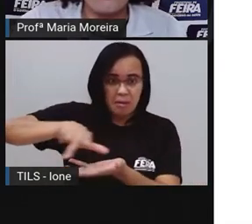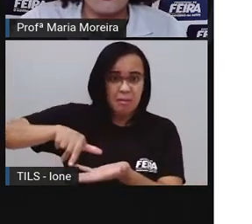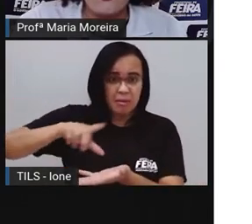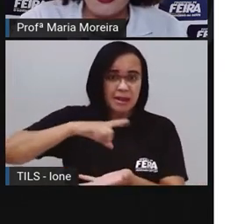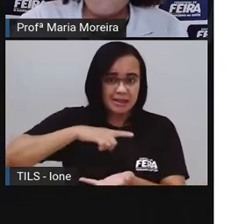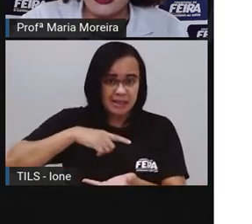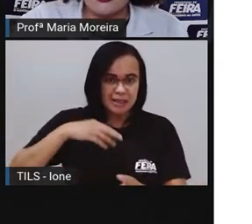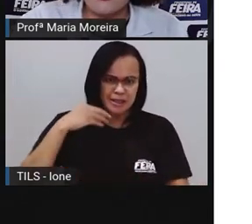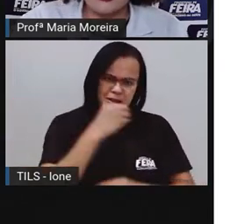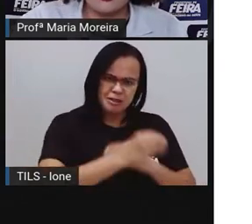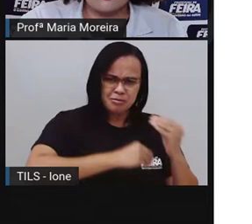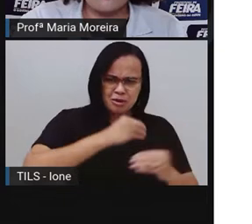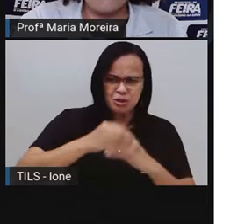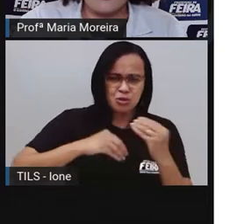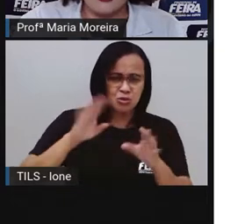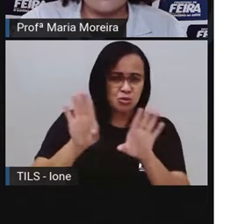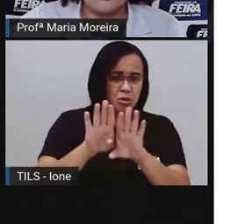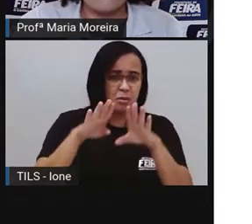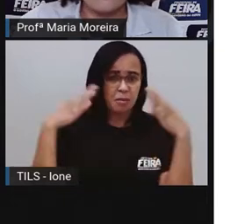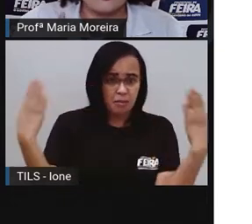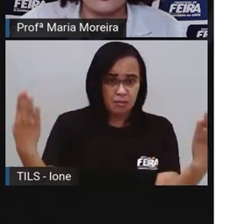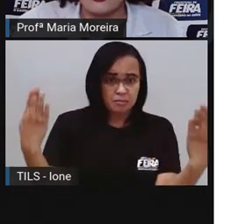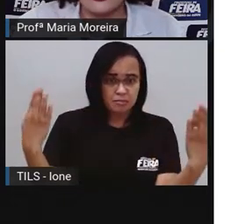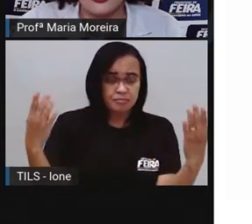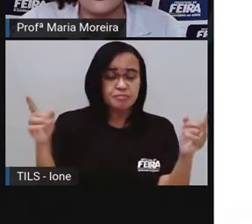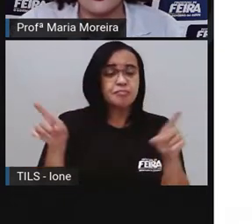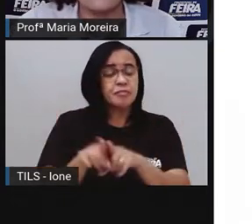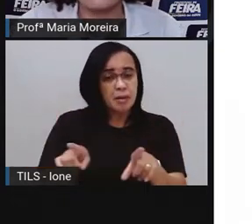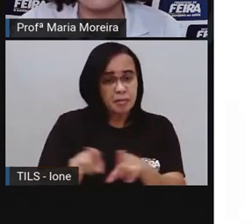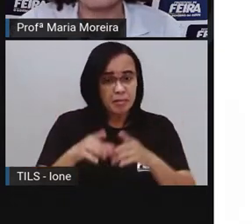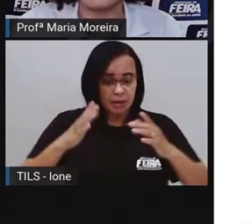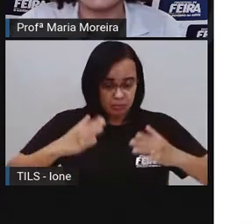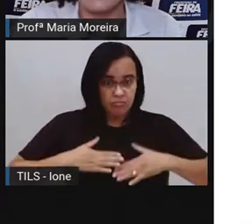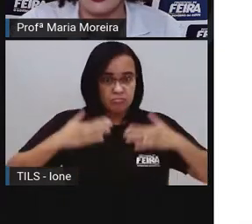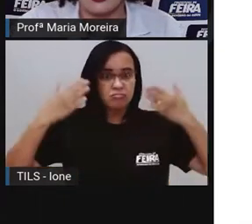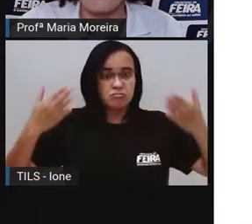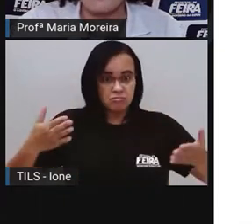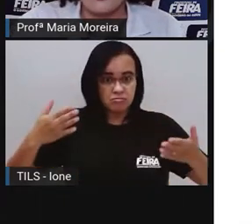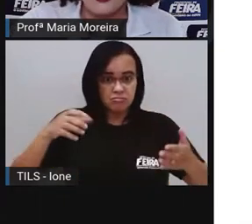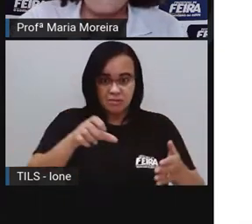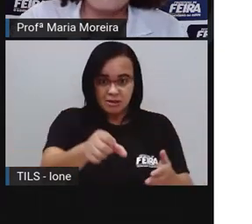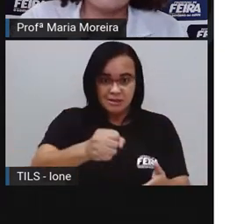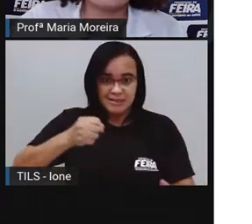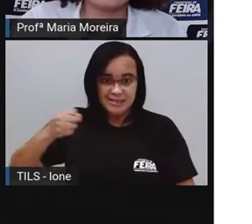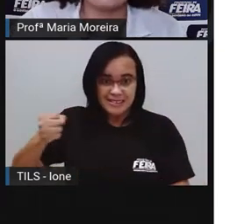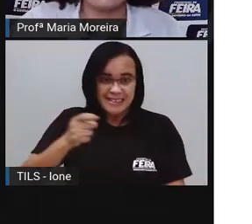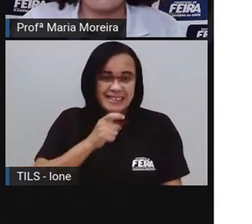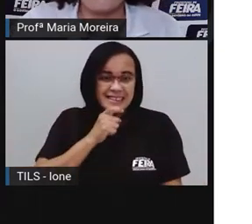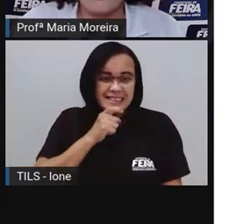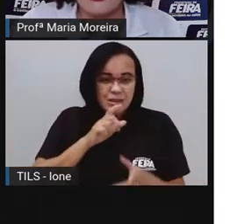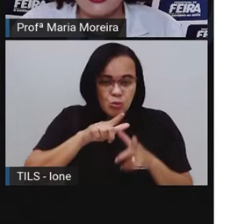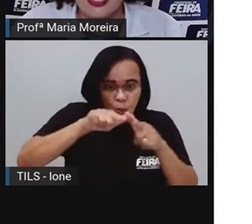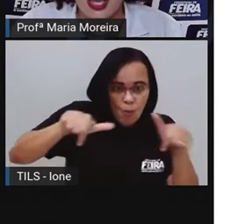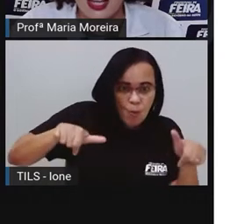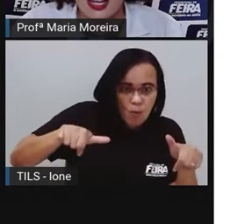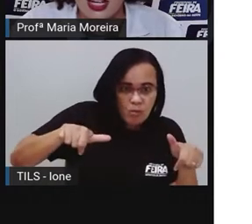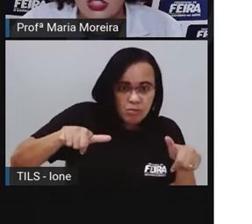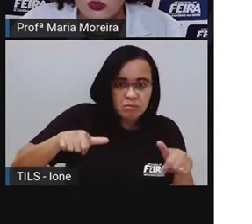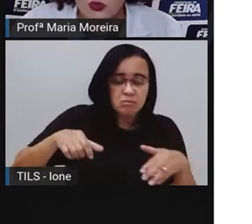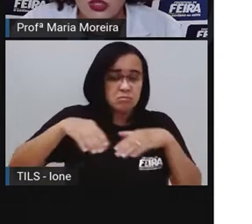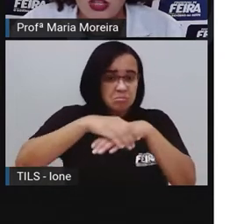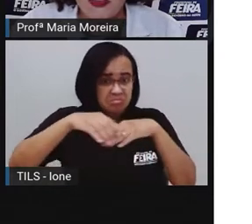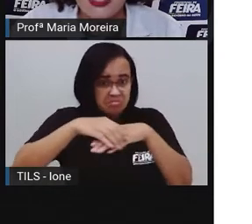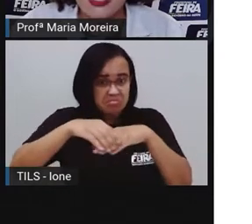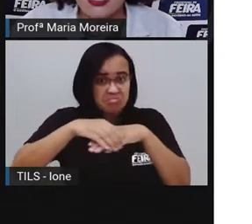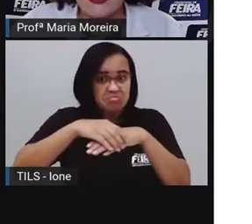porco. Para as visitas surpresas, quando a sua geladeira está vazia. Botina feiticeira.